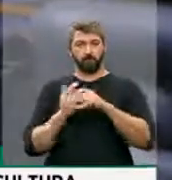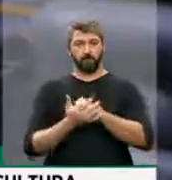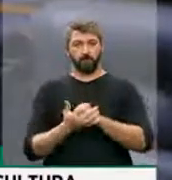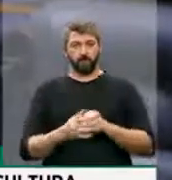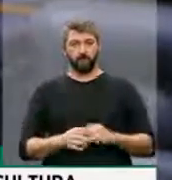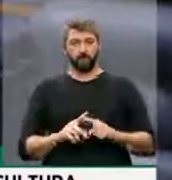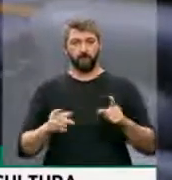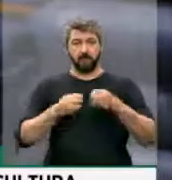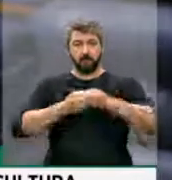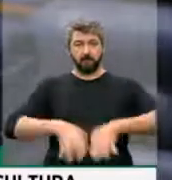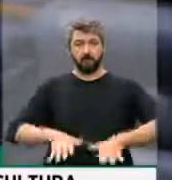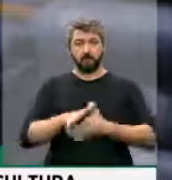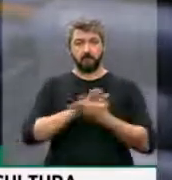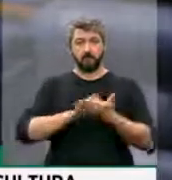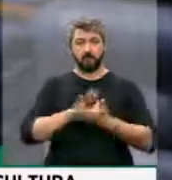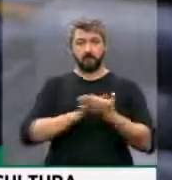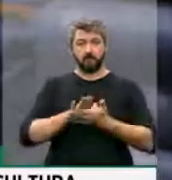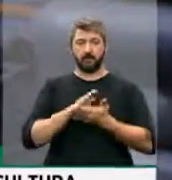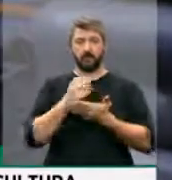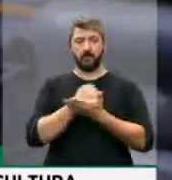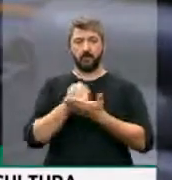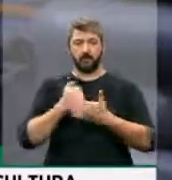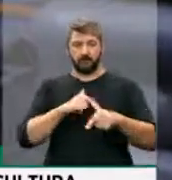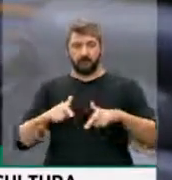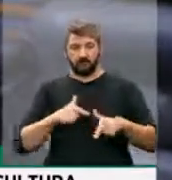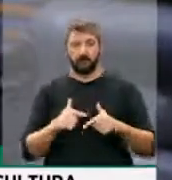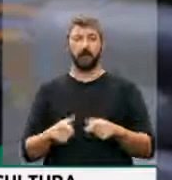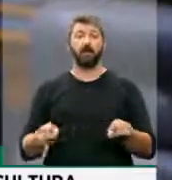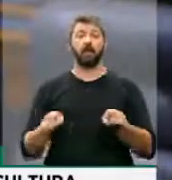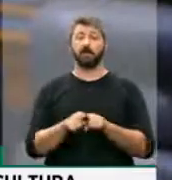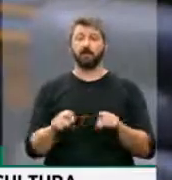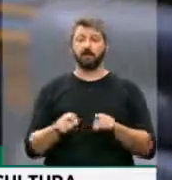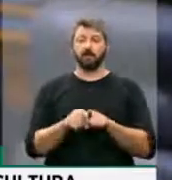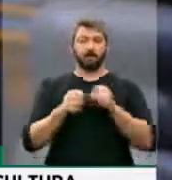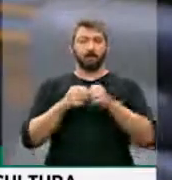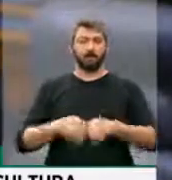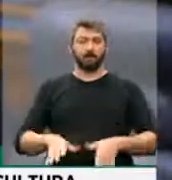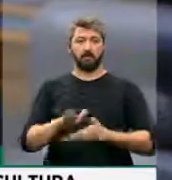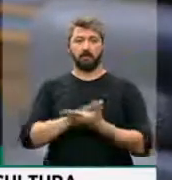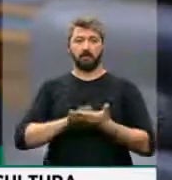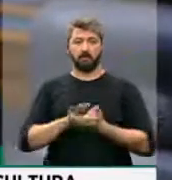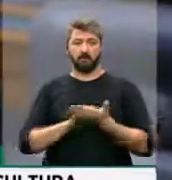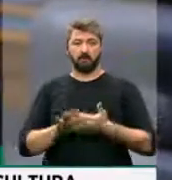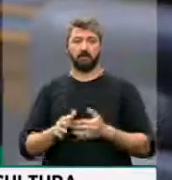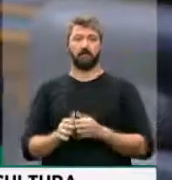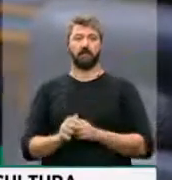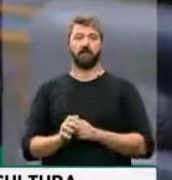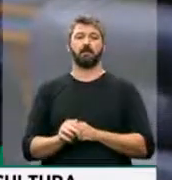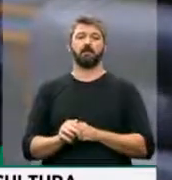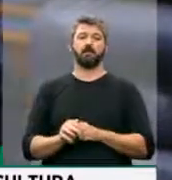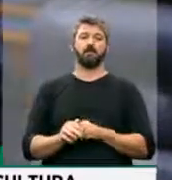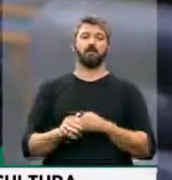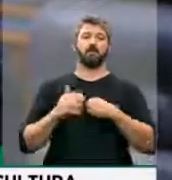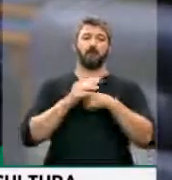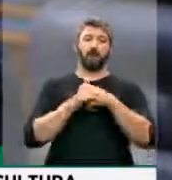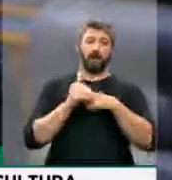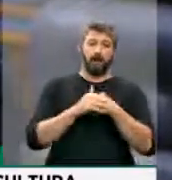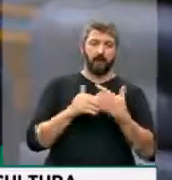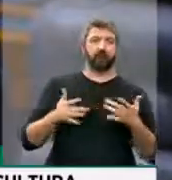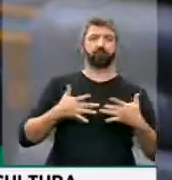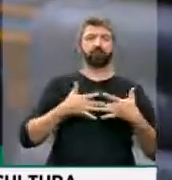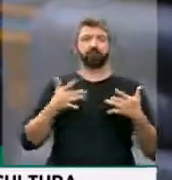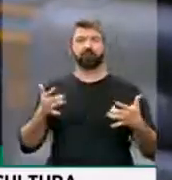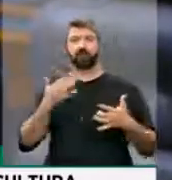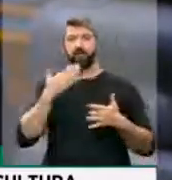sem prejuízo a empregos, postos de trabalho, nem tampouco a devoção, o carinho, o gesto